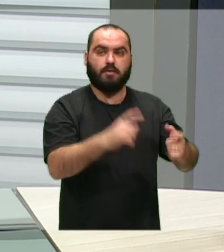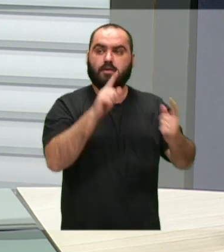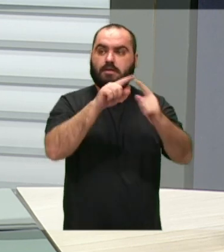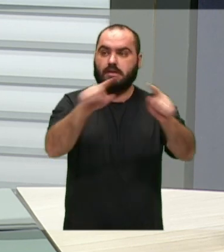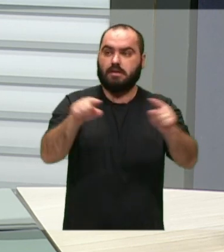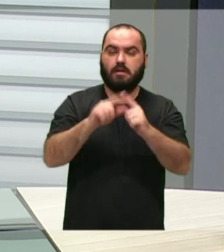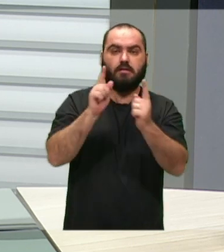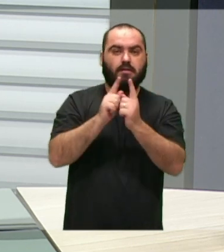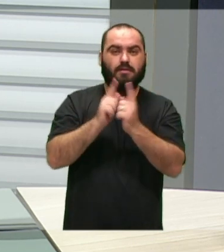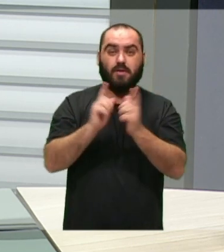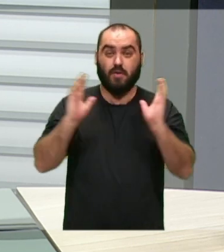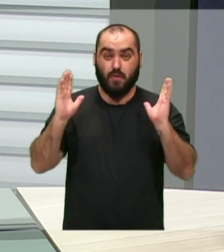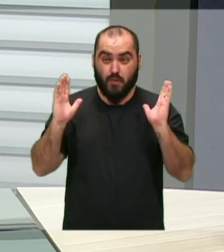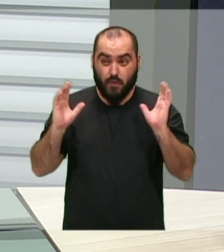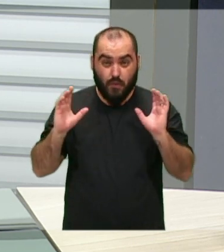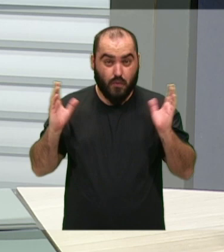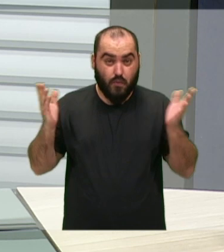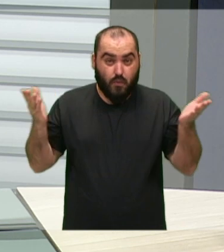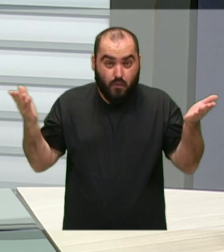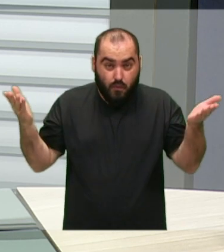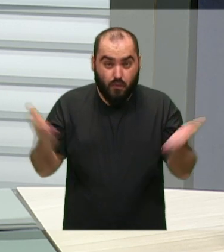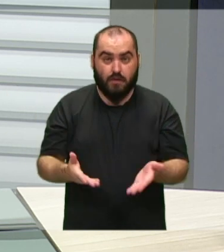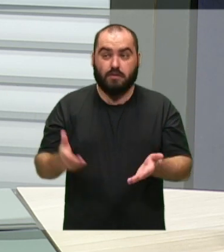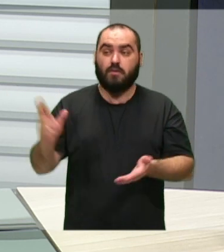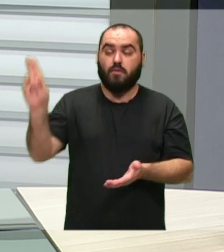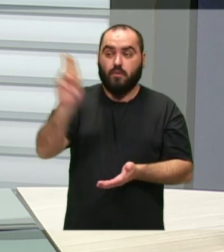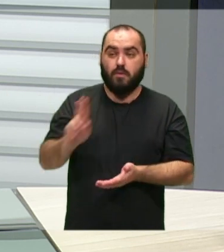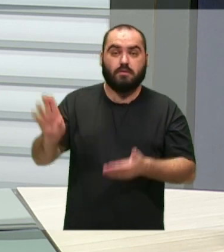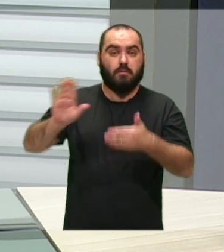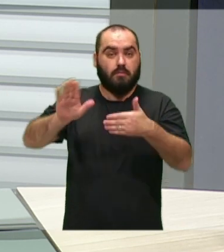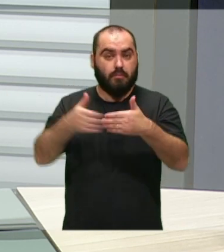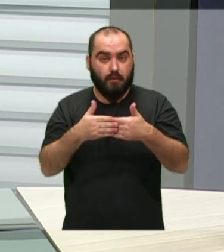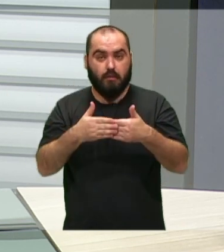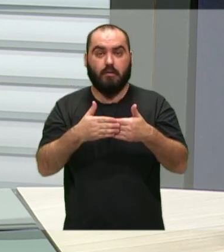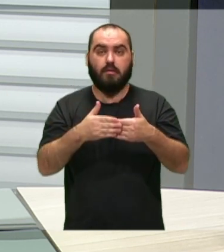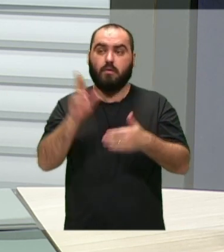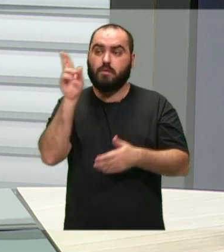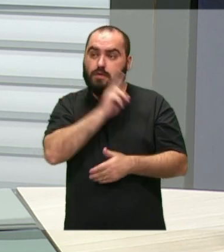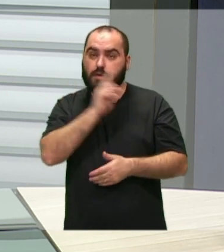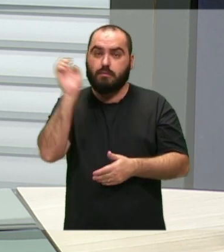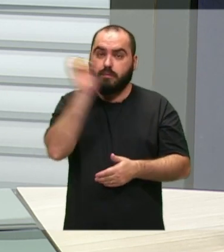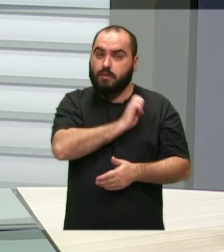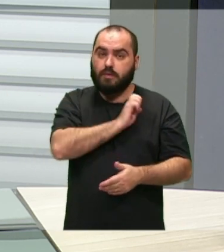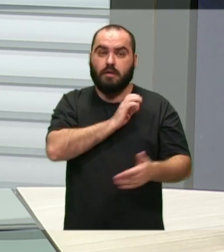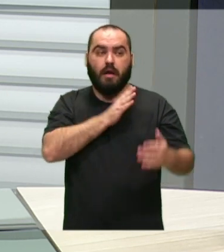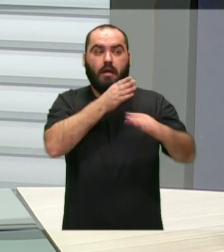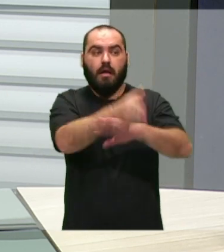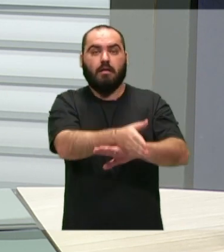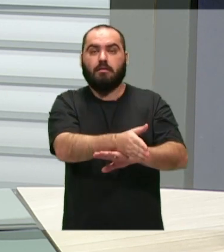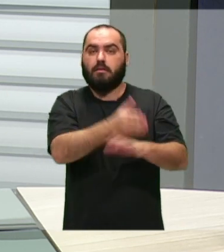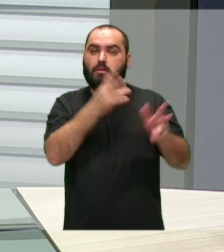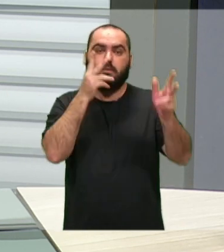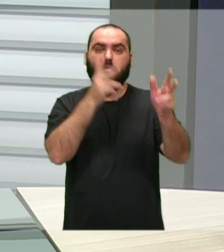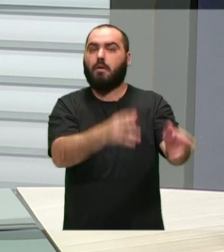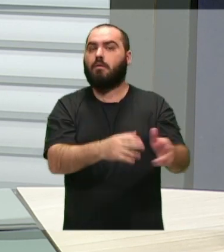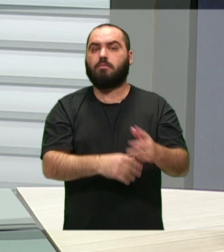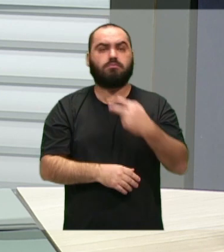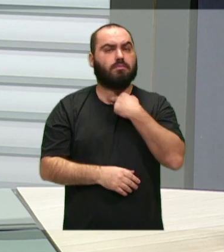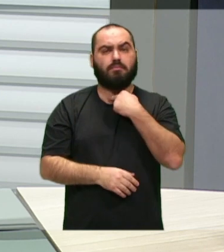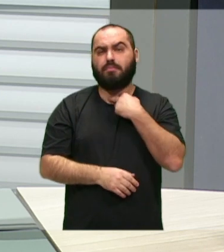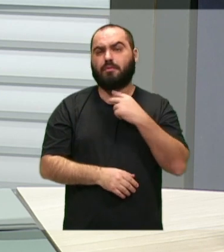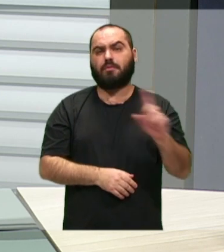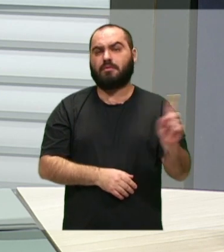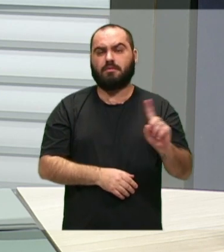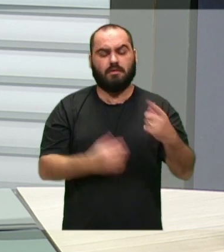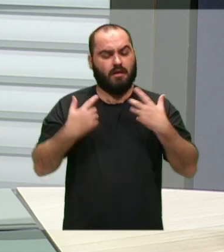hoje é tudo, se usa as mesmas portas, mesmos encontros, seja urgência, emergência, seja aquele que está esperando, então assim, não pode, eu